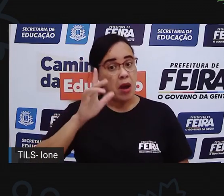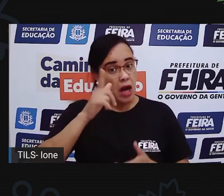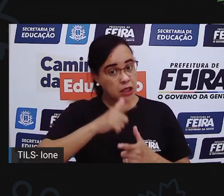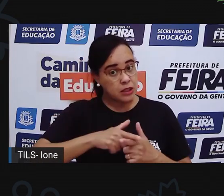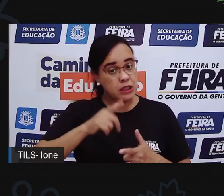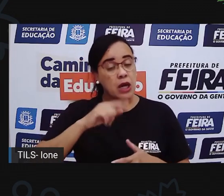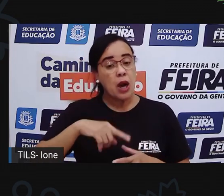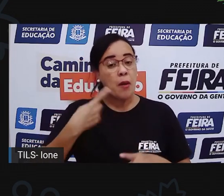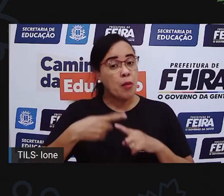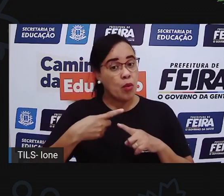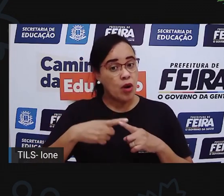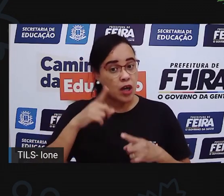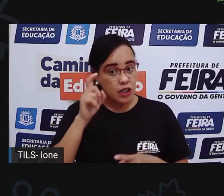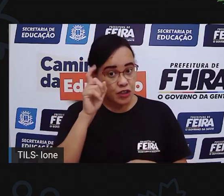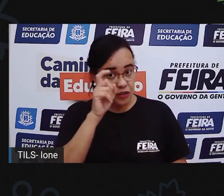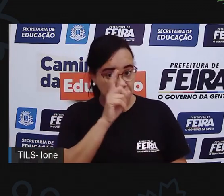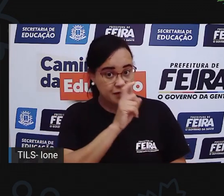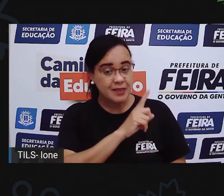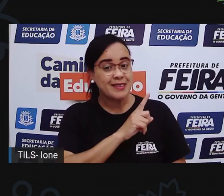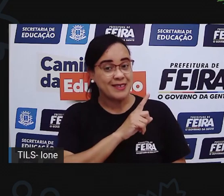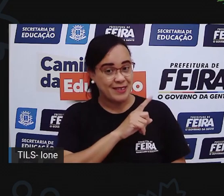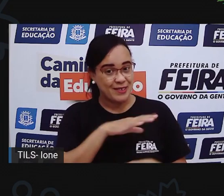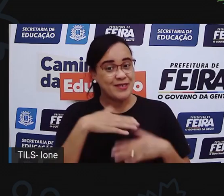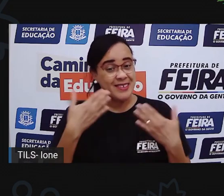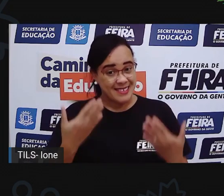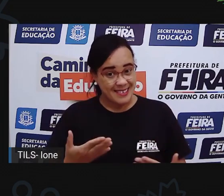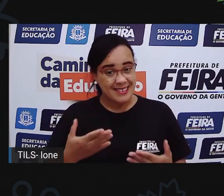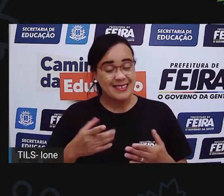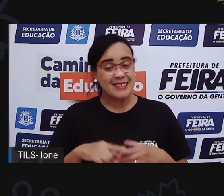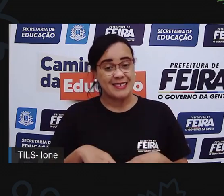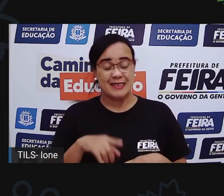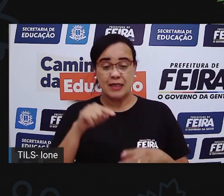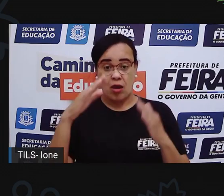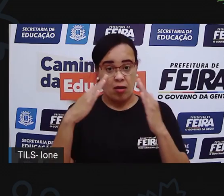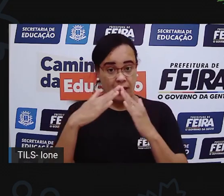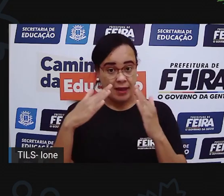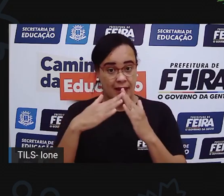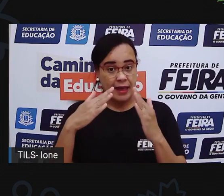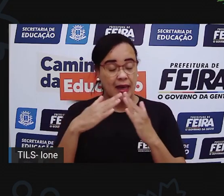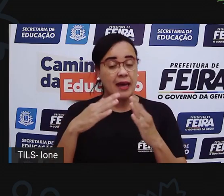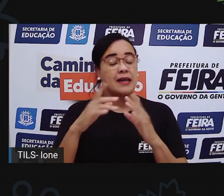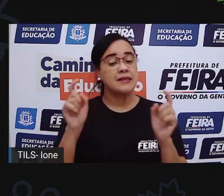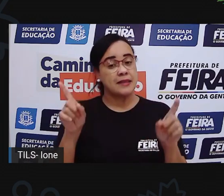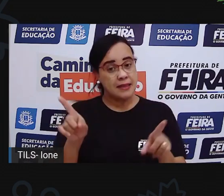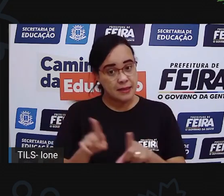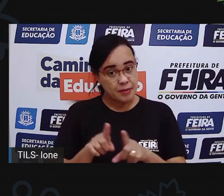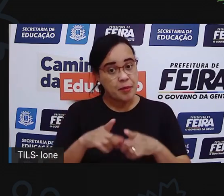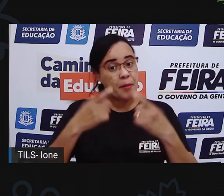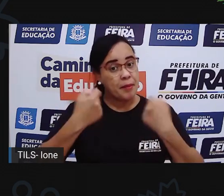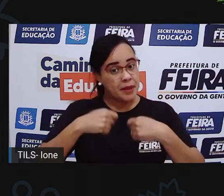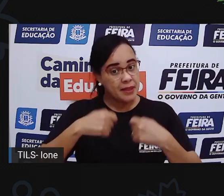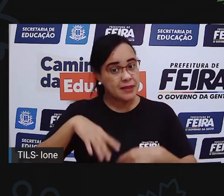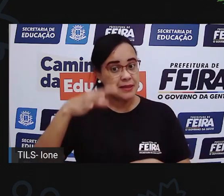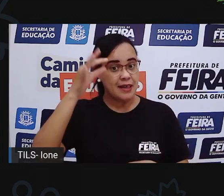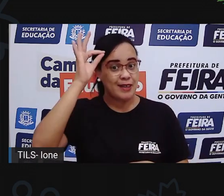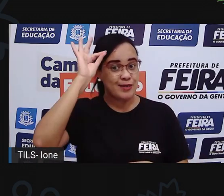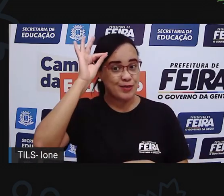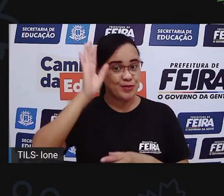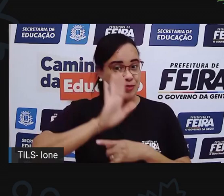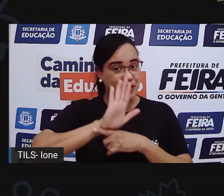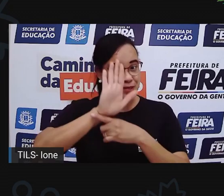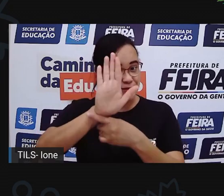na casa de vocês, quem tem que cortar é um adulto, combinado? Então a gente vai cortando, ó.